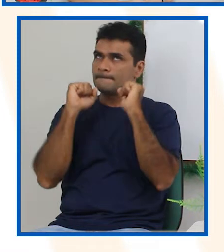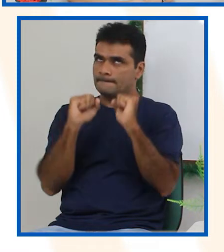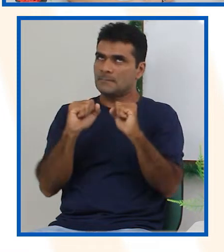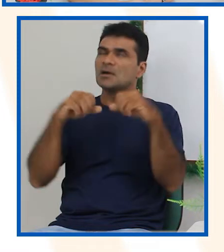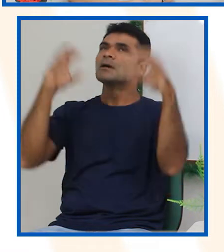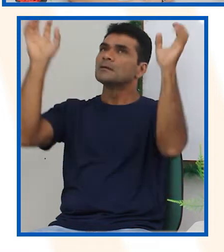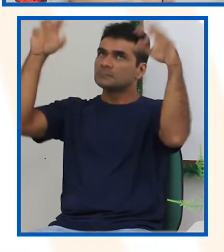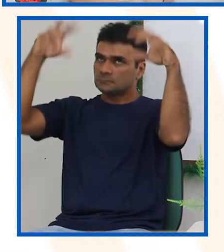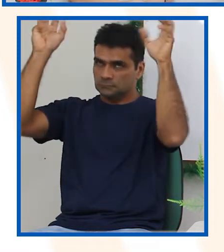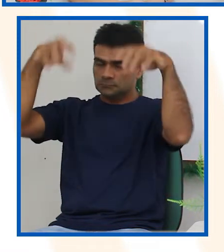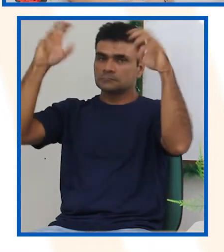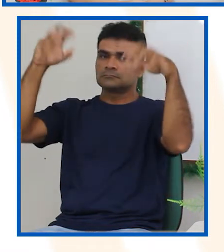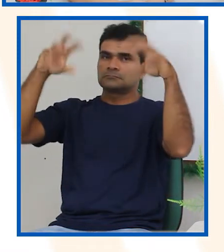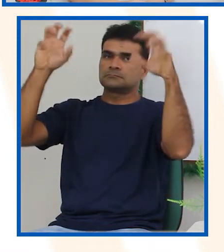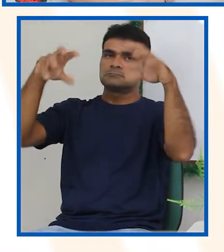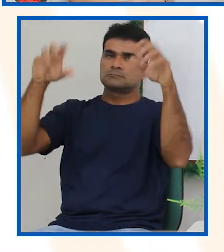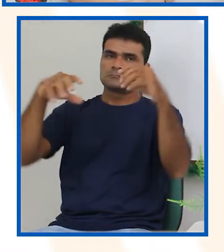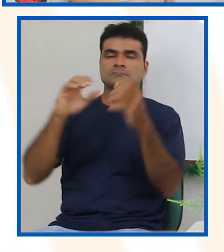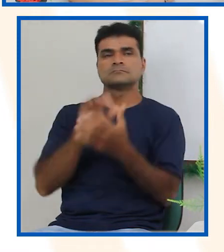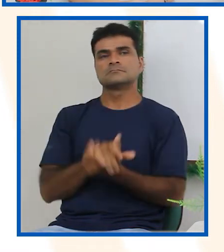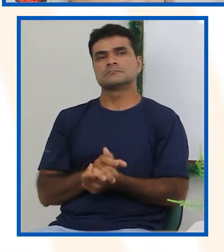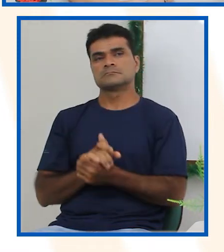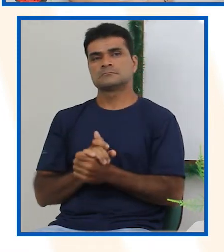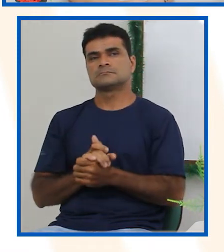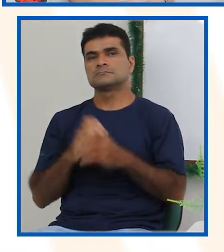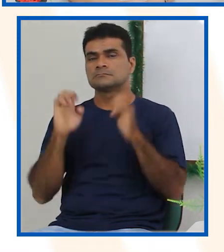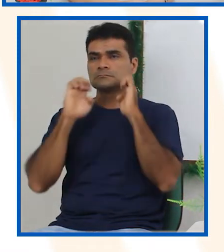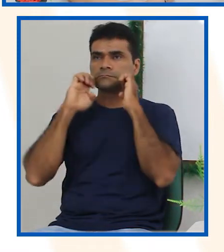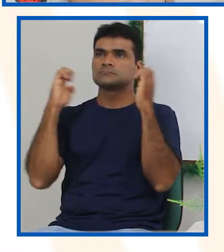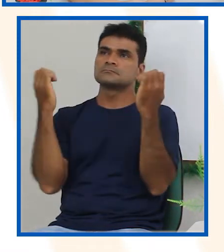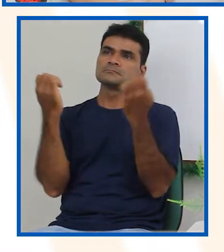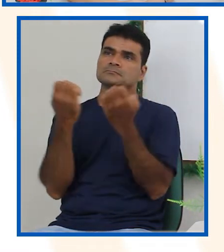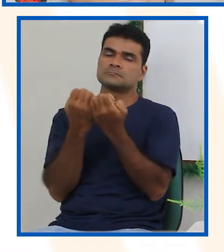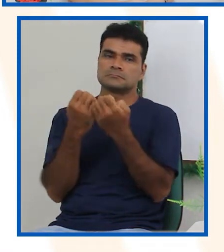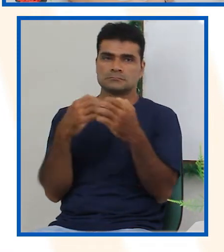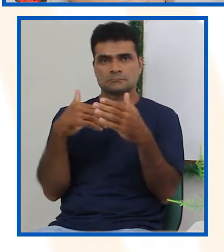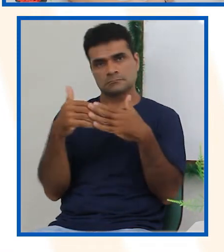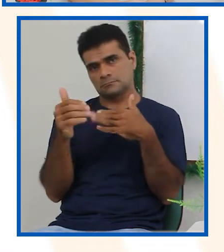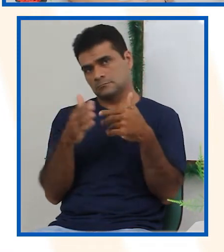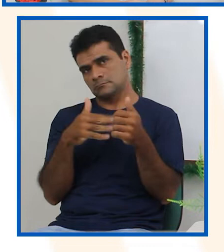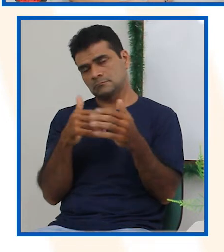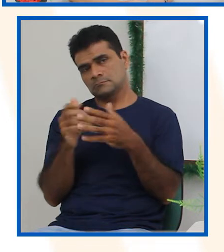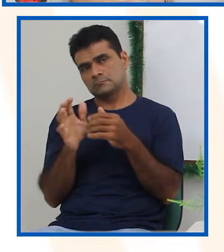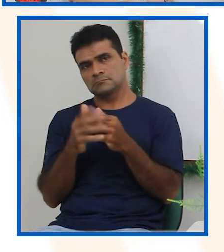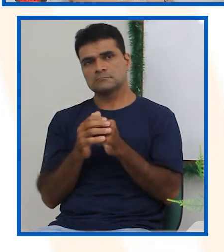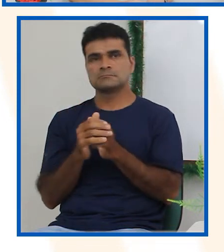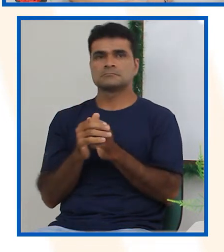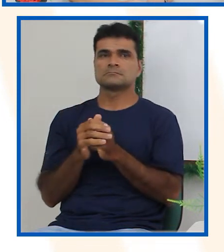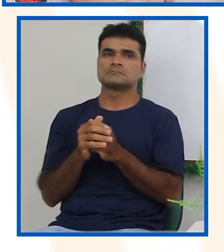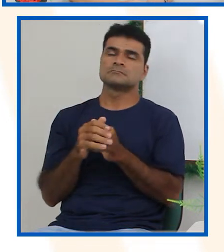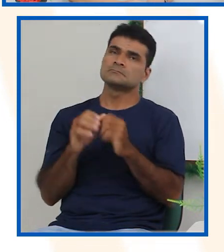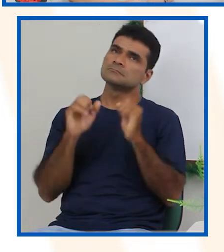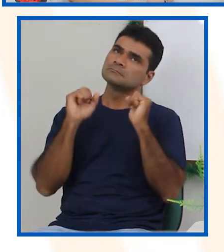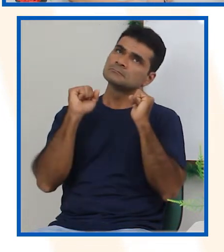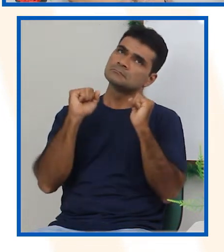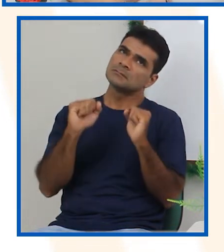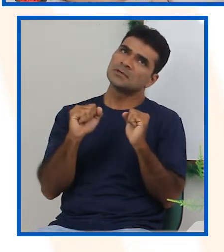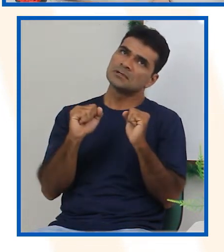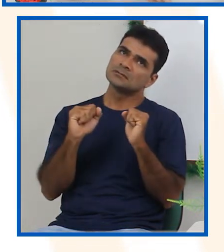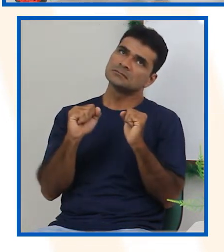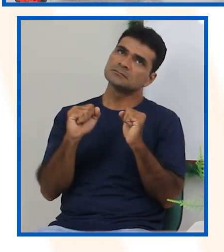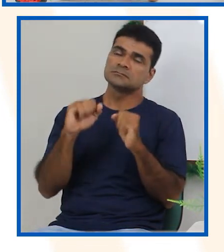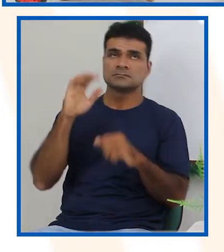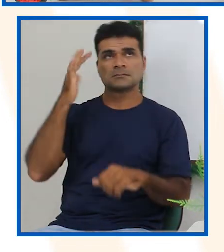é um tipo de evento aleatório. E isso que significa ser provável ou improvável,